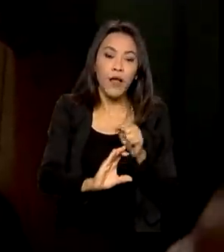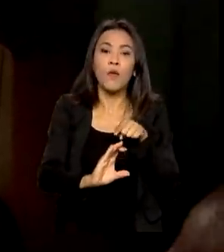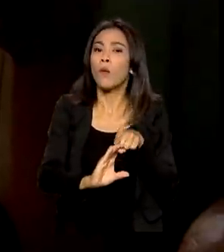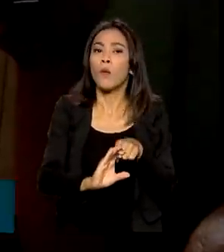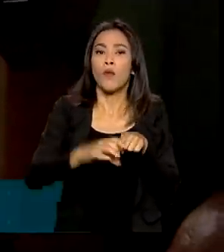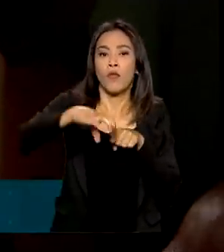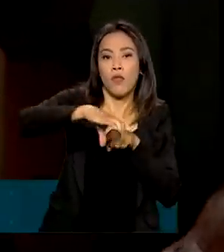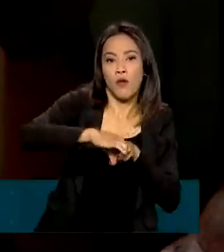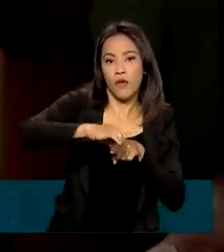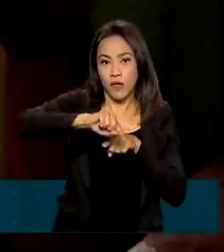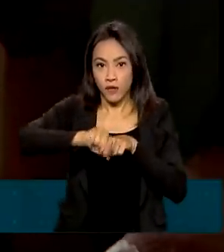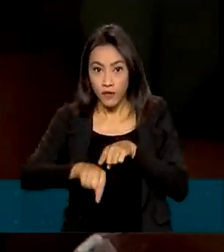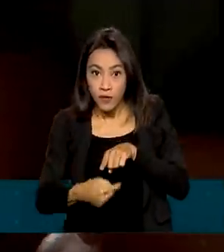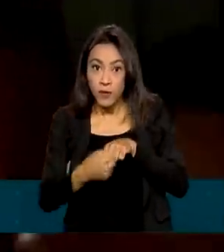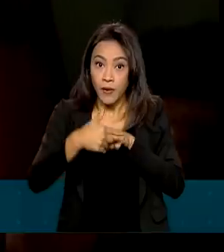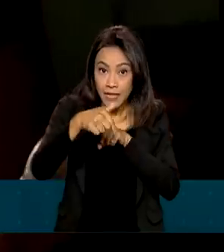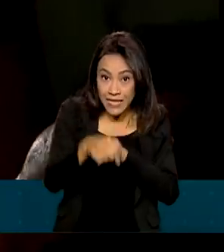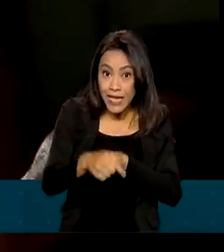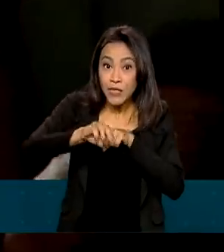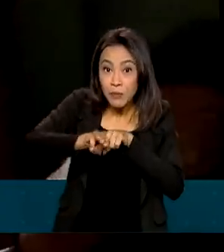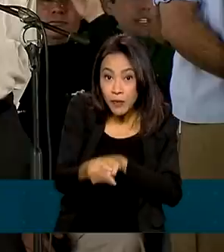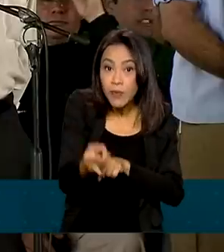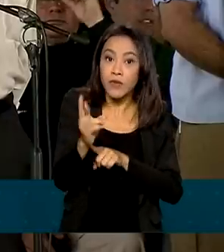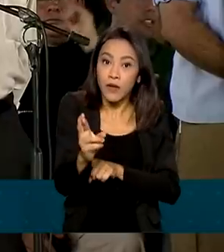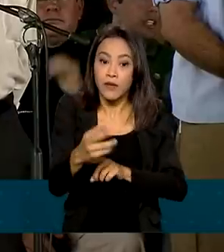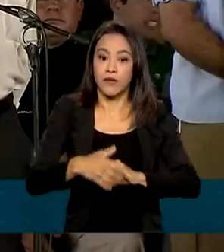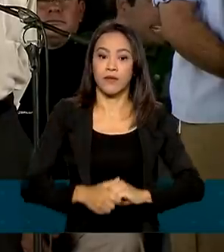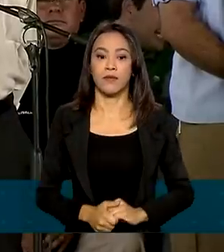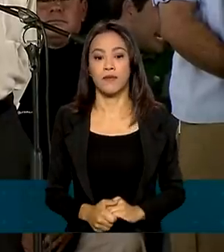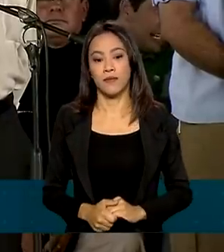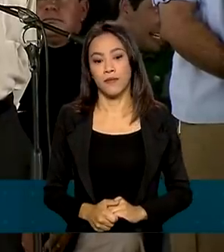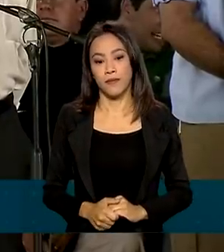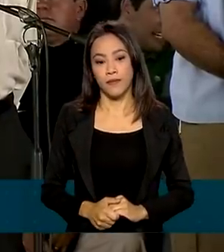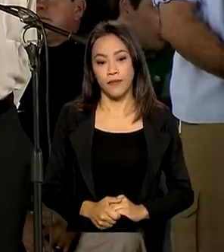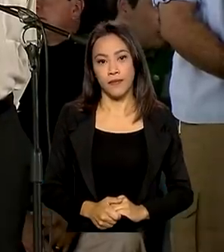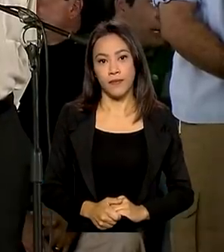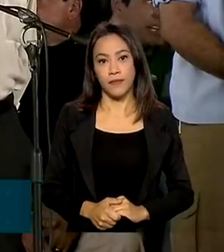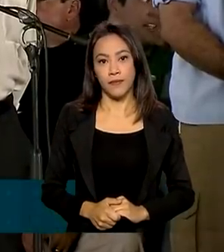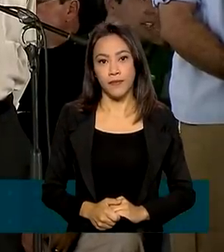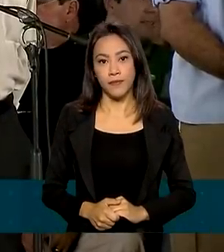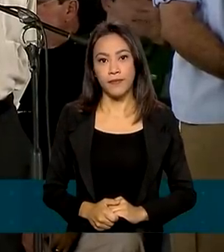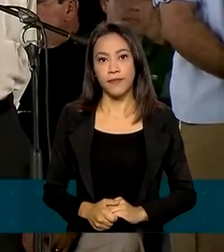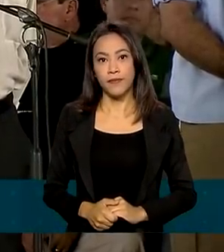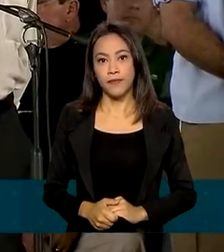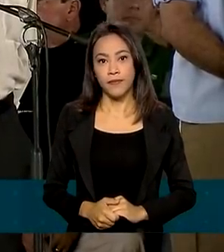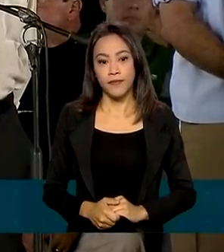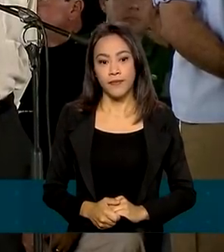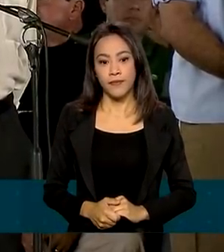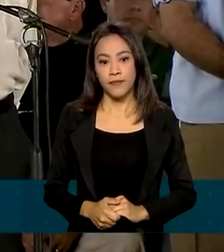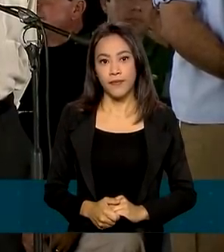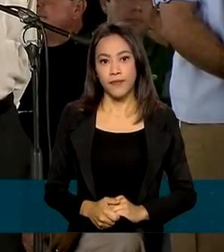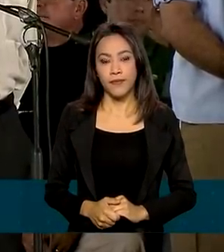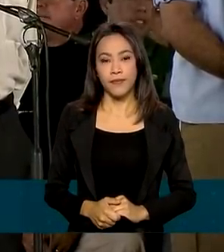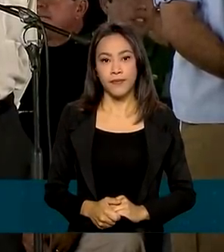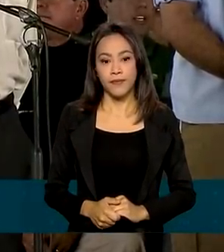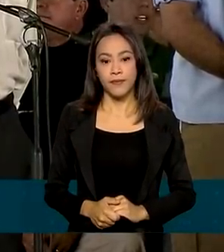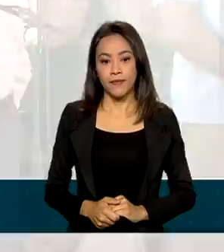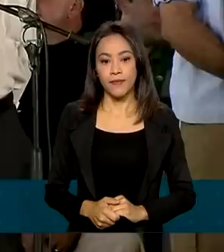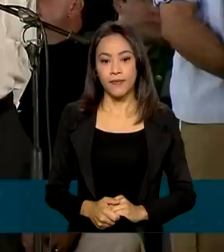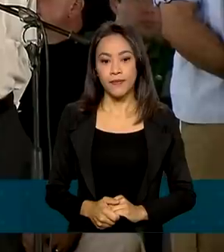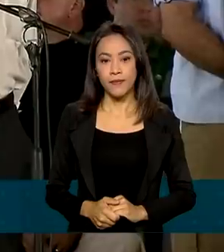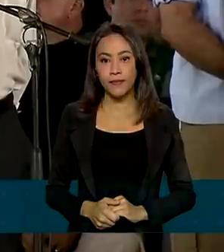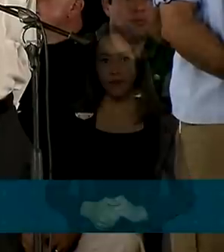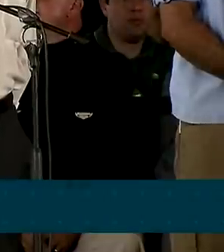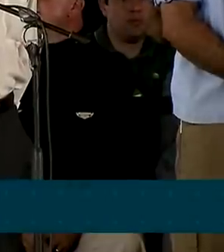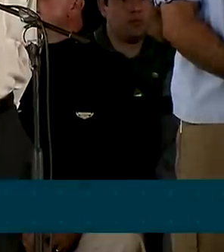de R 90,7 milhões. São oito estações, são 30 composições, são três vagões,